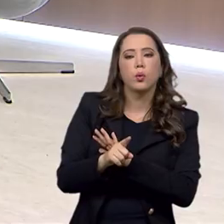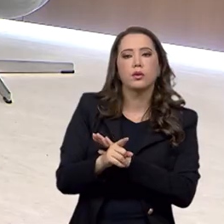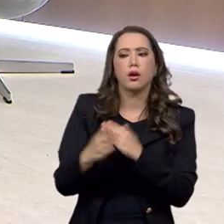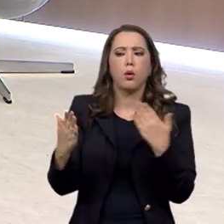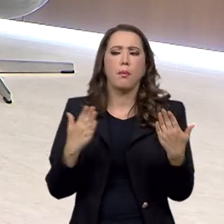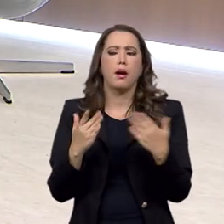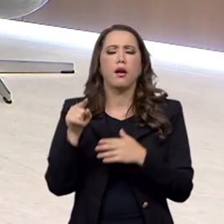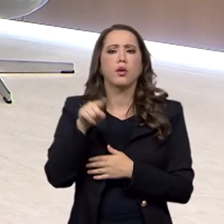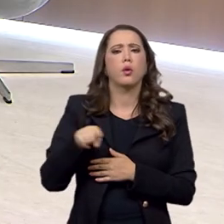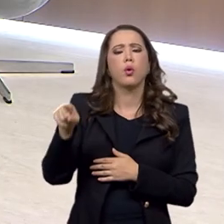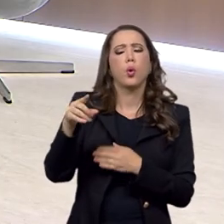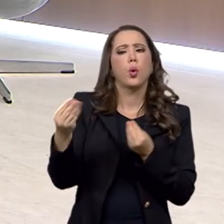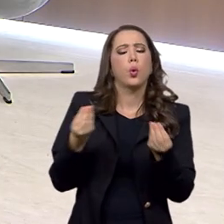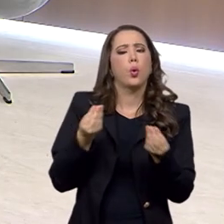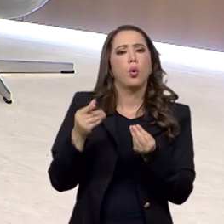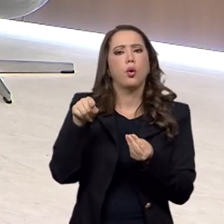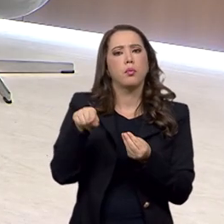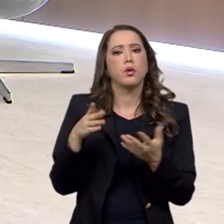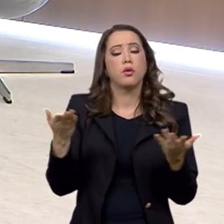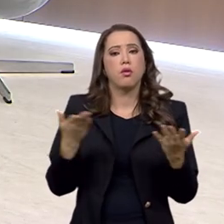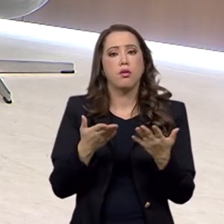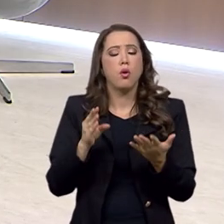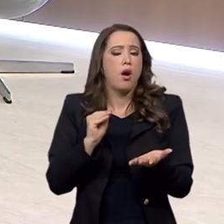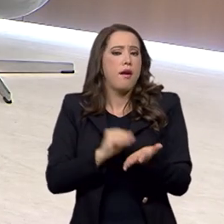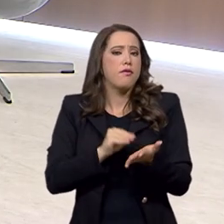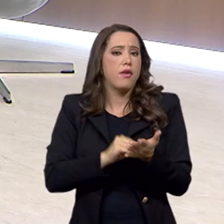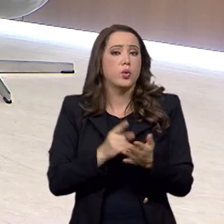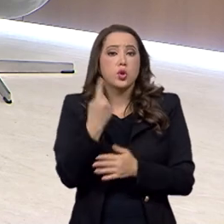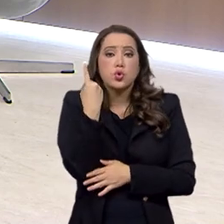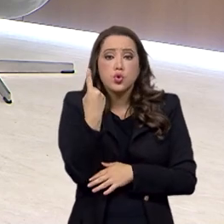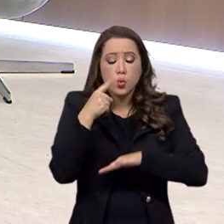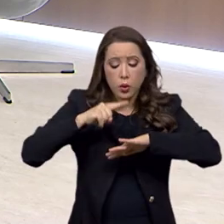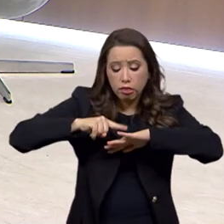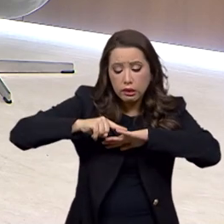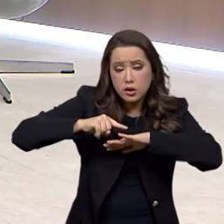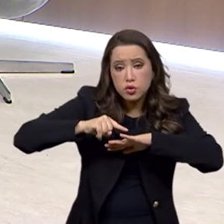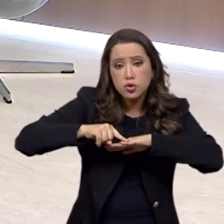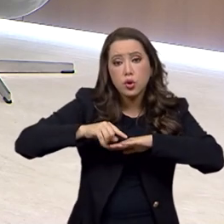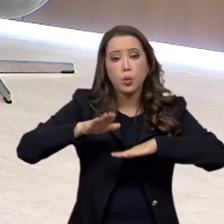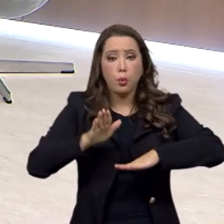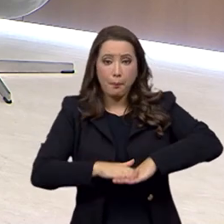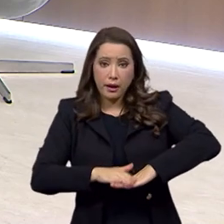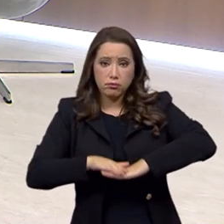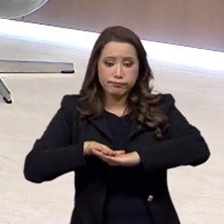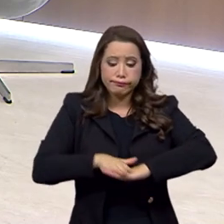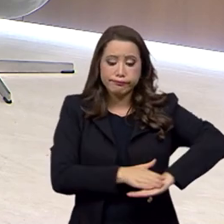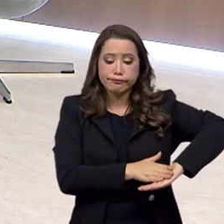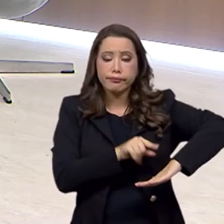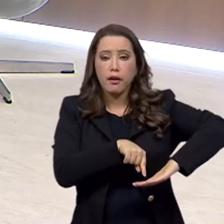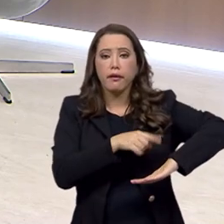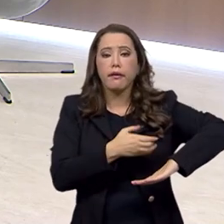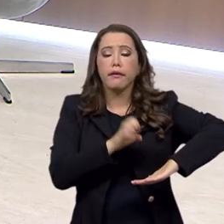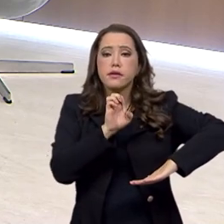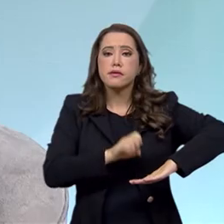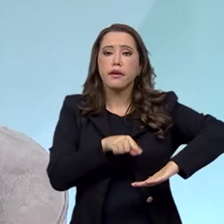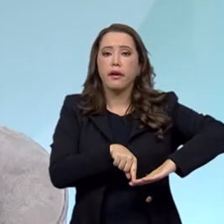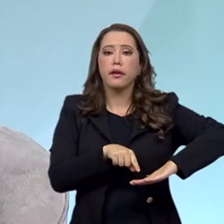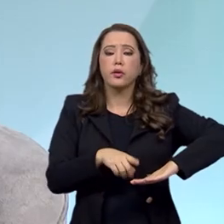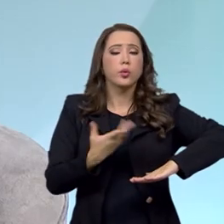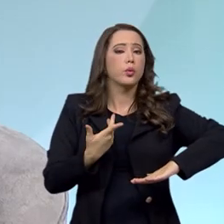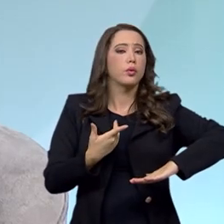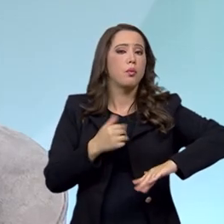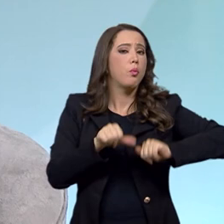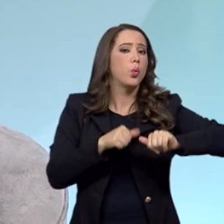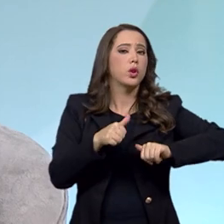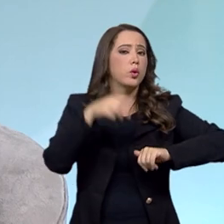é, em que medida a falta do dedinho mindinho do pé esquerdo vai interferir no dia a dia daquela pessoa? Ou